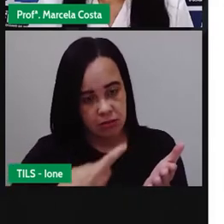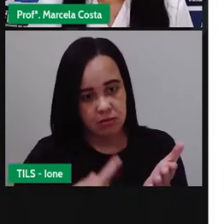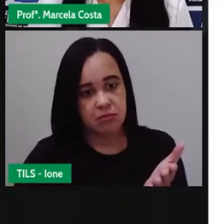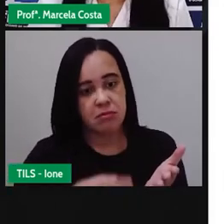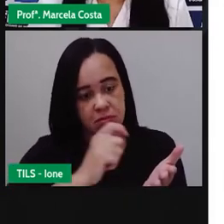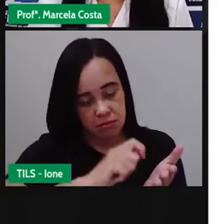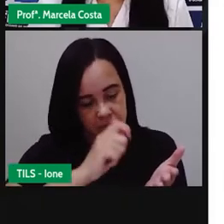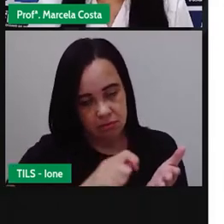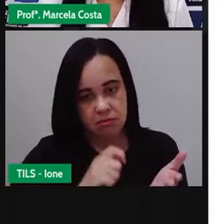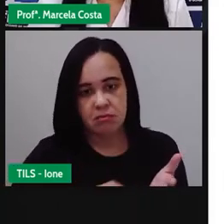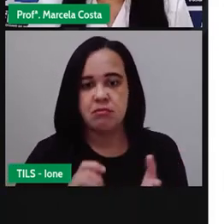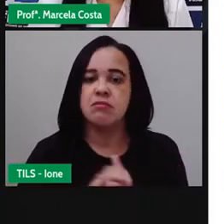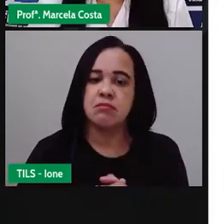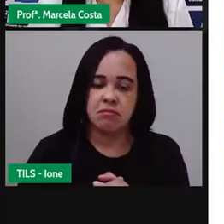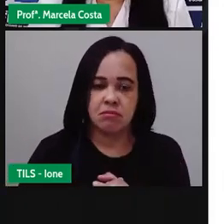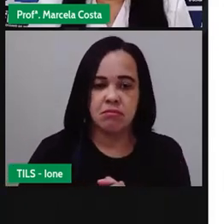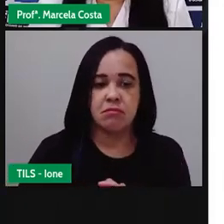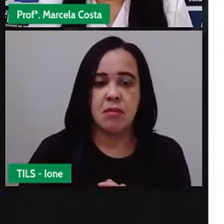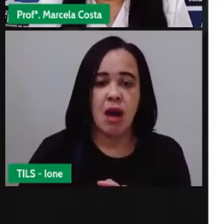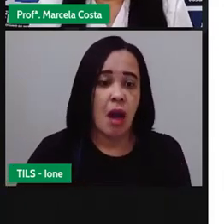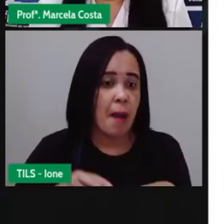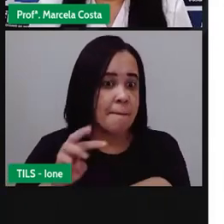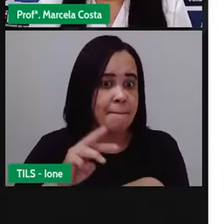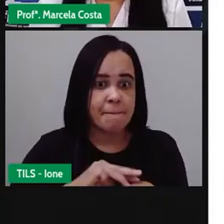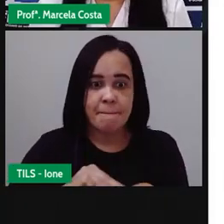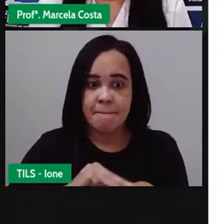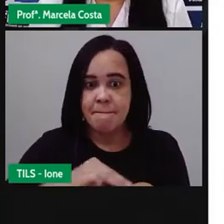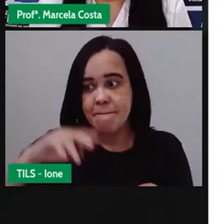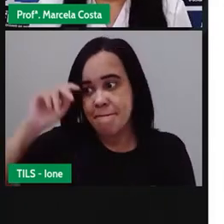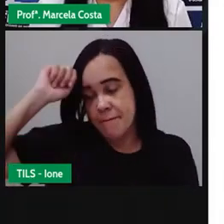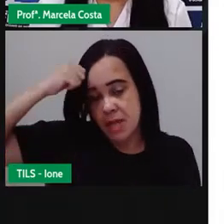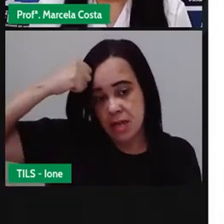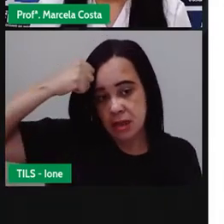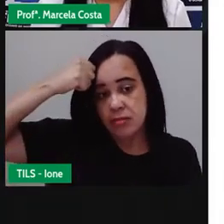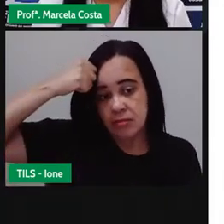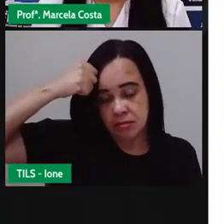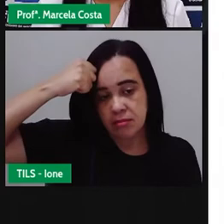Era uma menina mulata, preta.